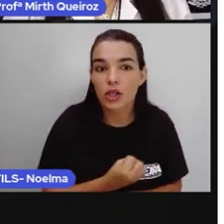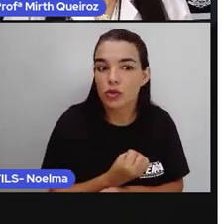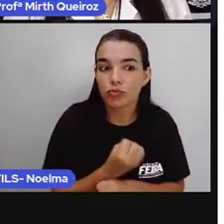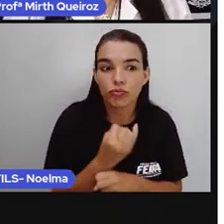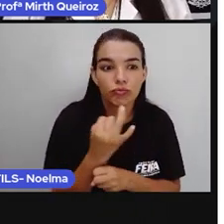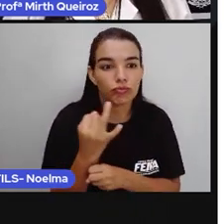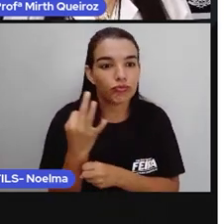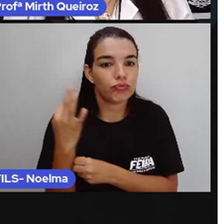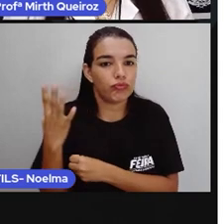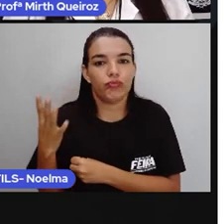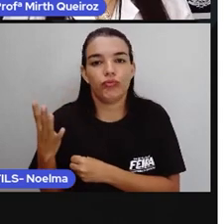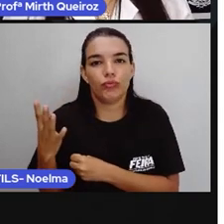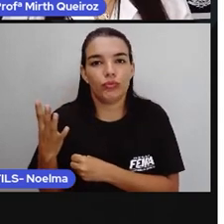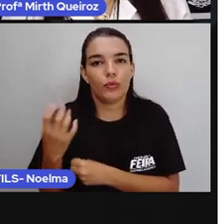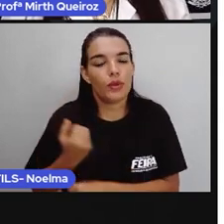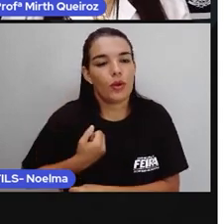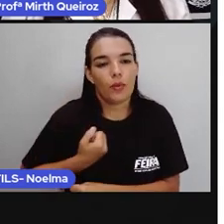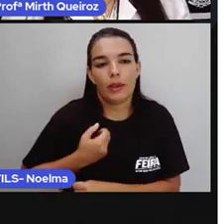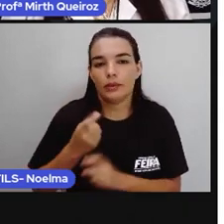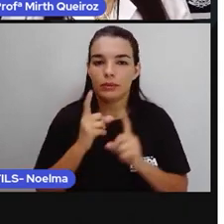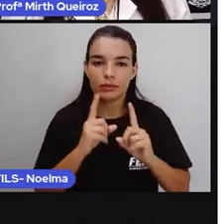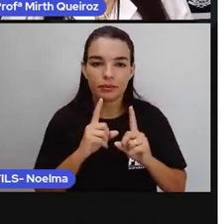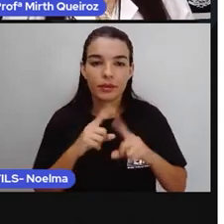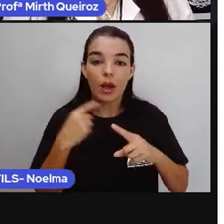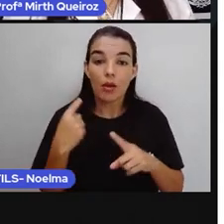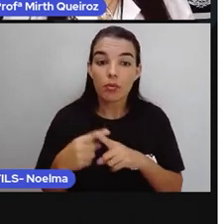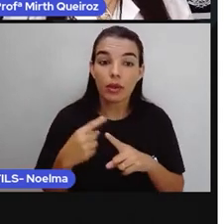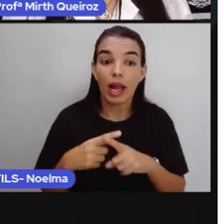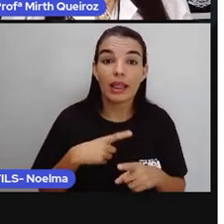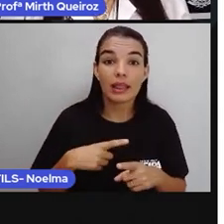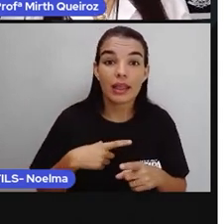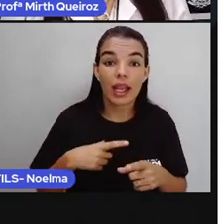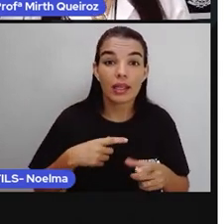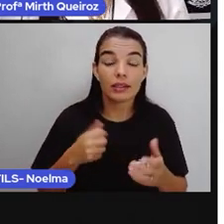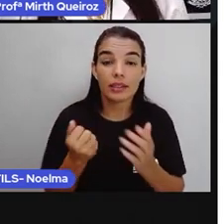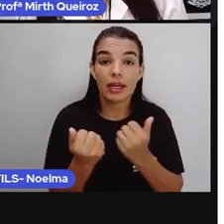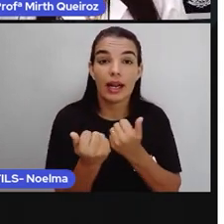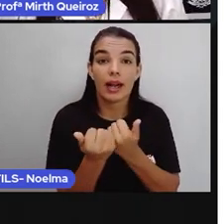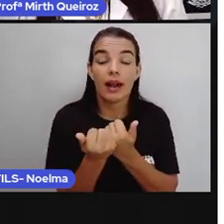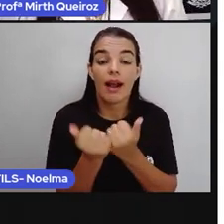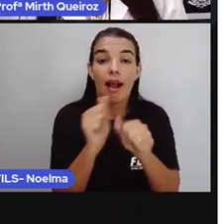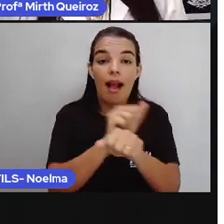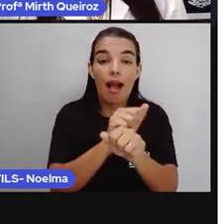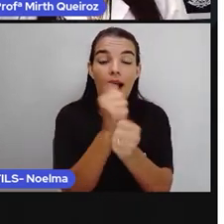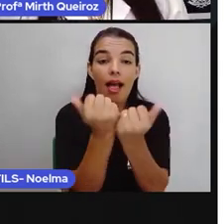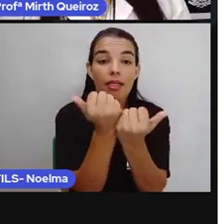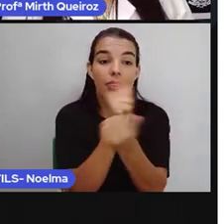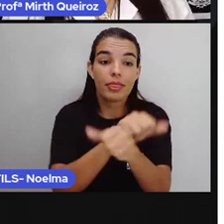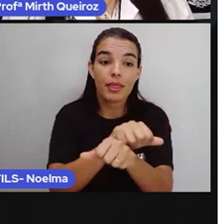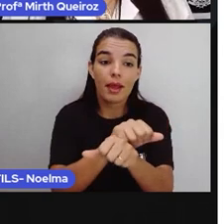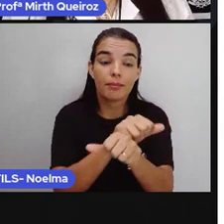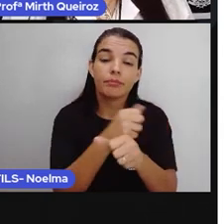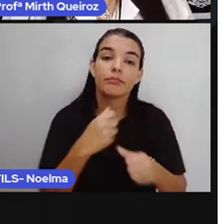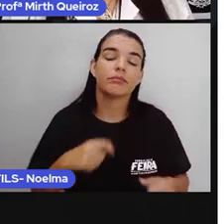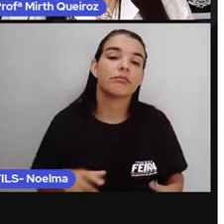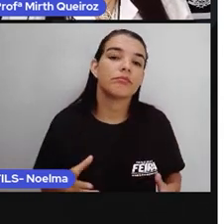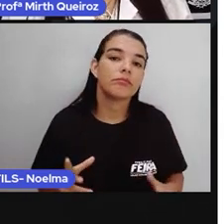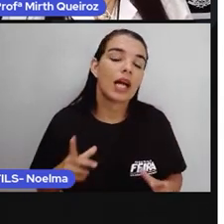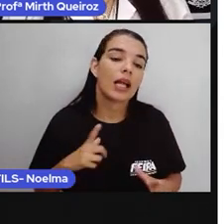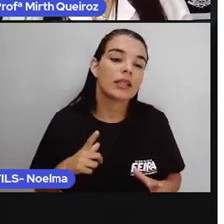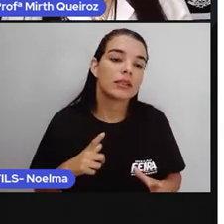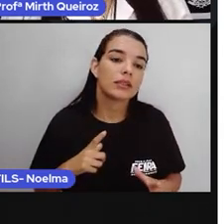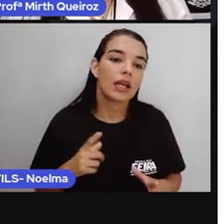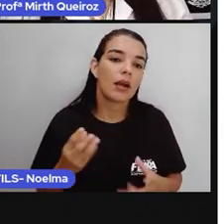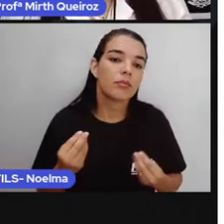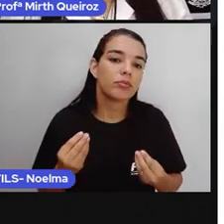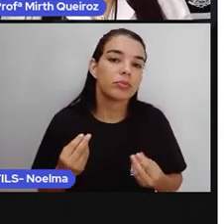gêneros textuais. Isso que variam muito e se adaptam às necessidades dos falantes. Então, os gêneros textuais têm tudo